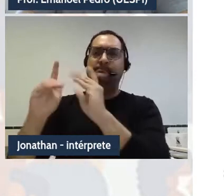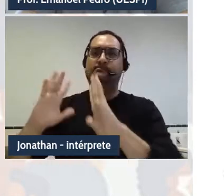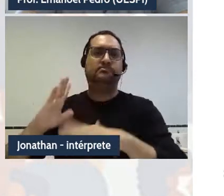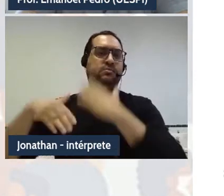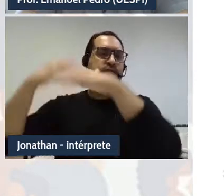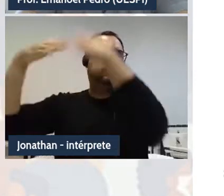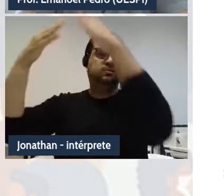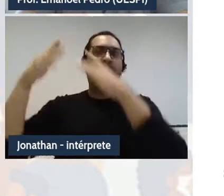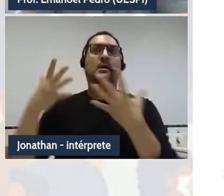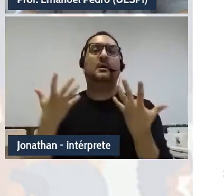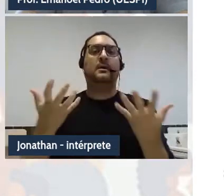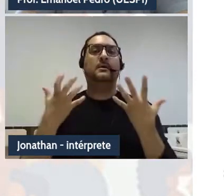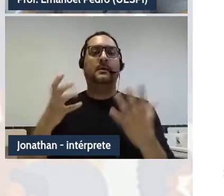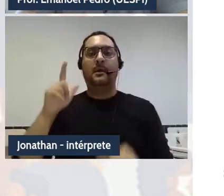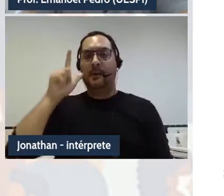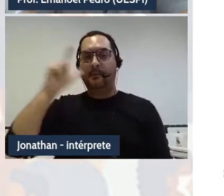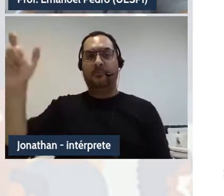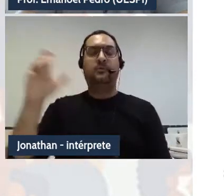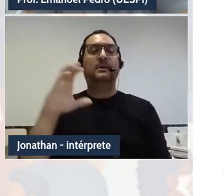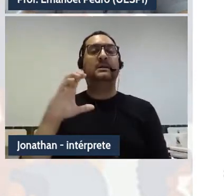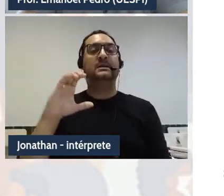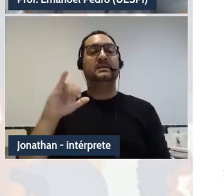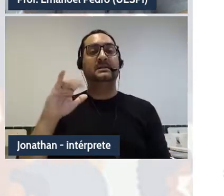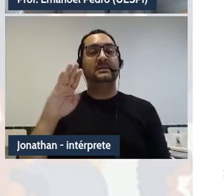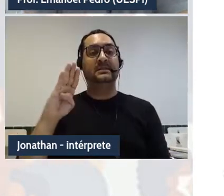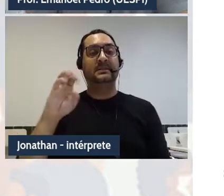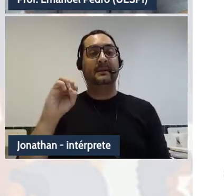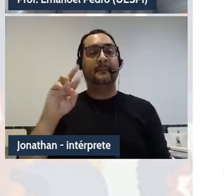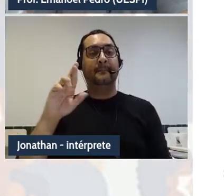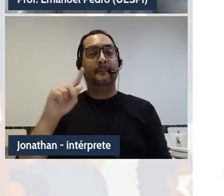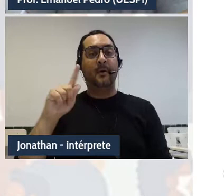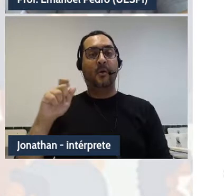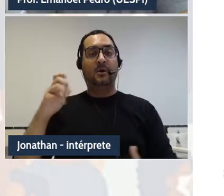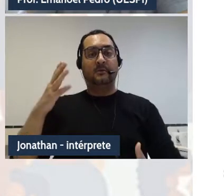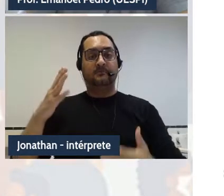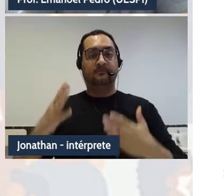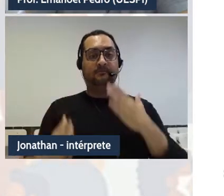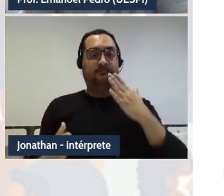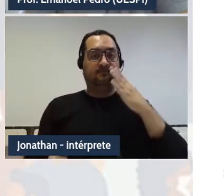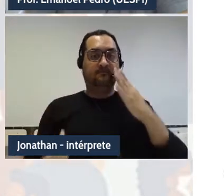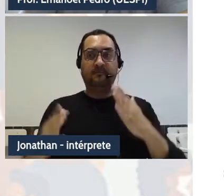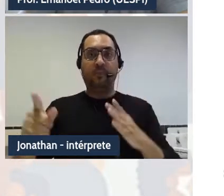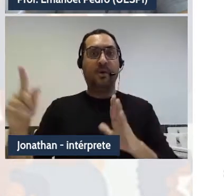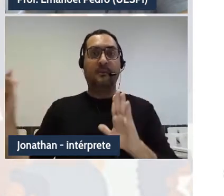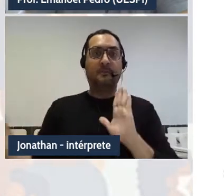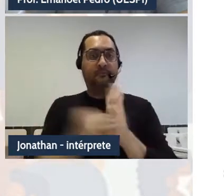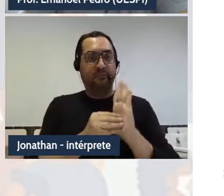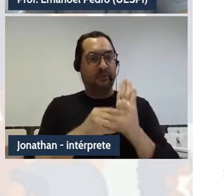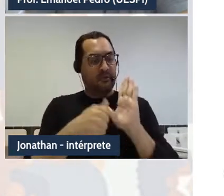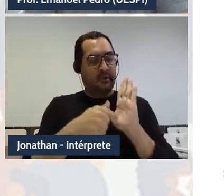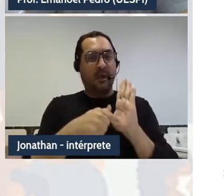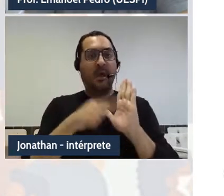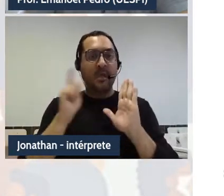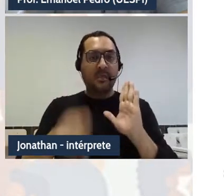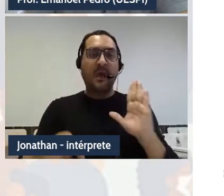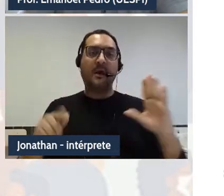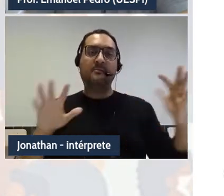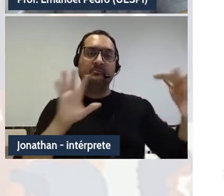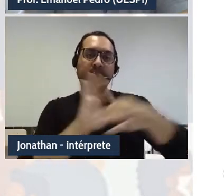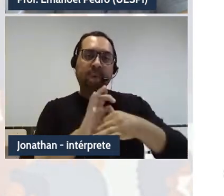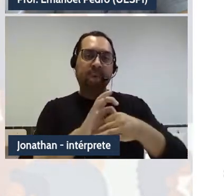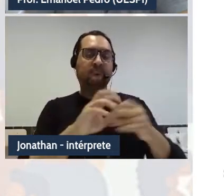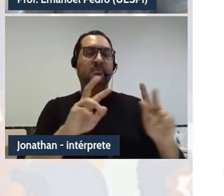considerada ciborgue. Por quê? Por criar novas condições de existência entre o humano e o